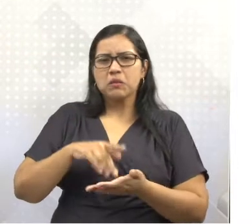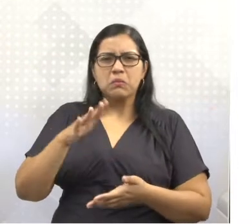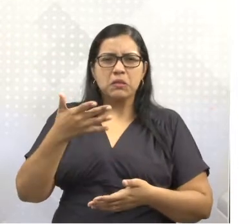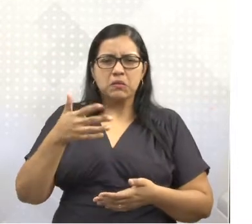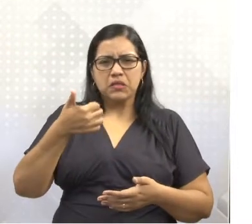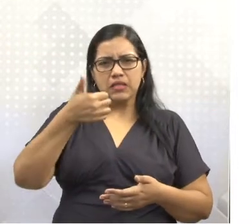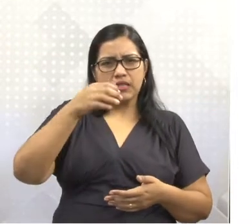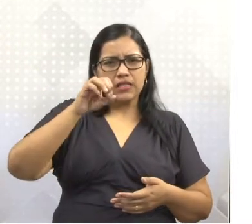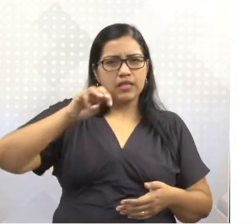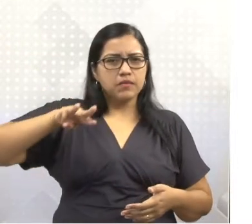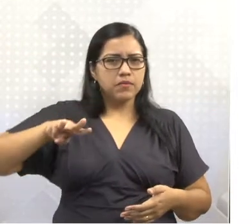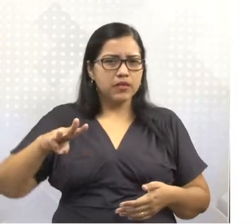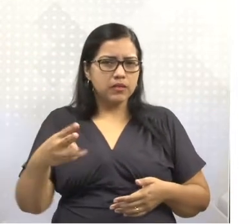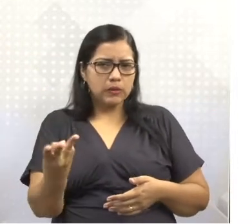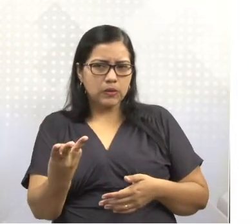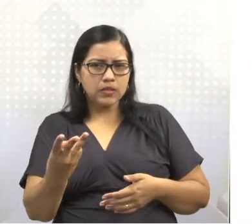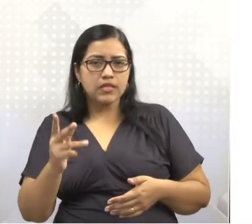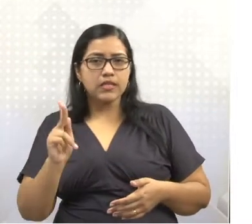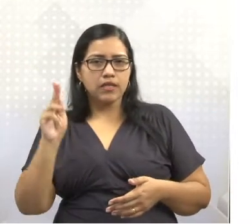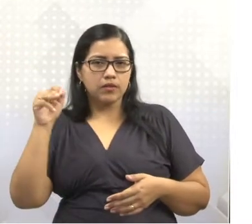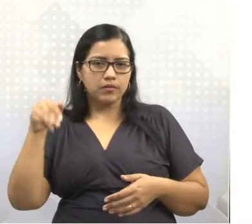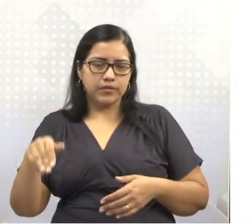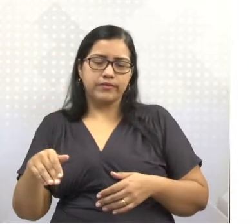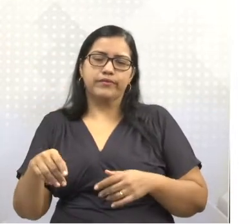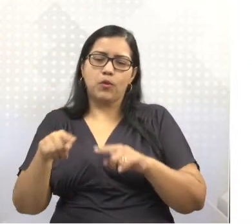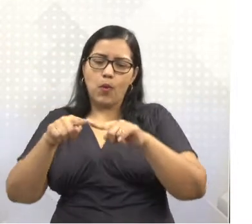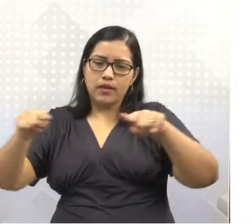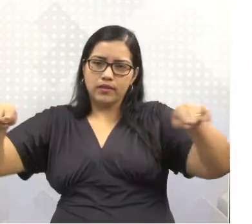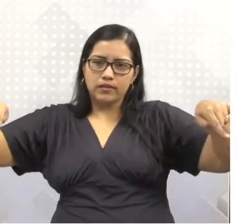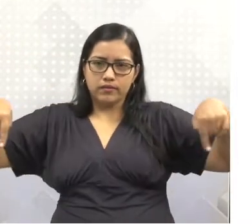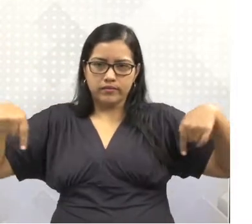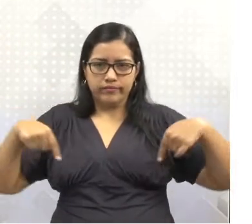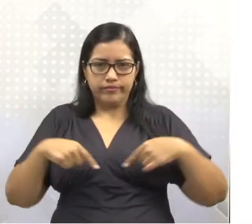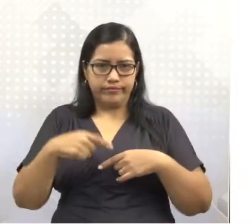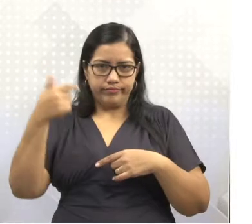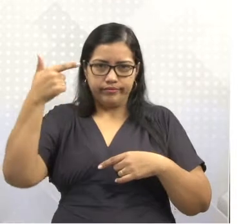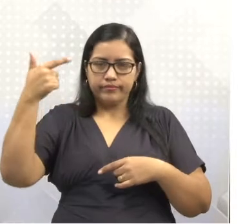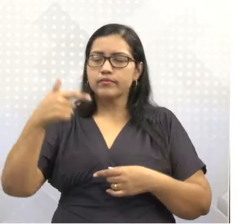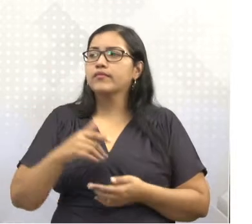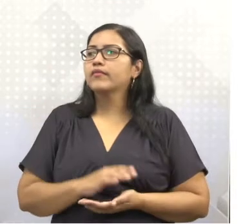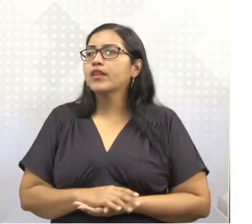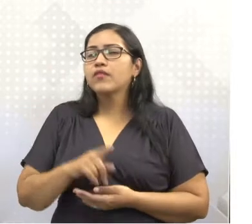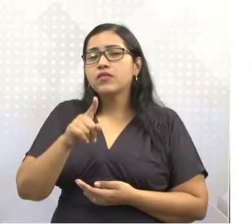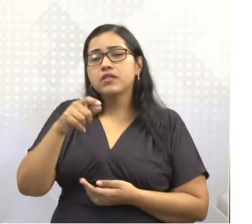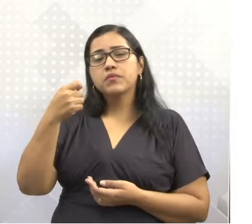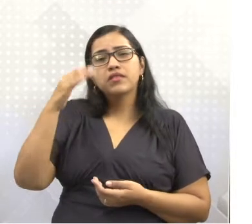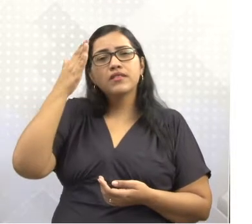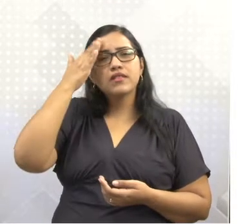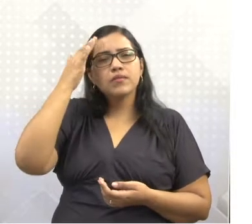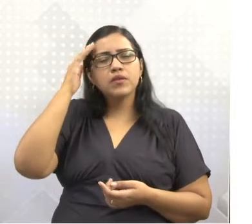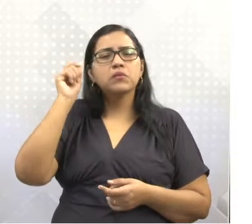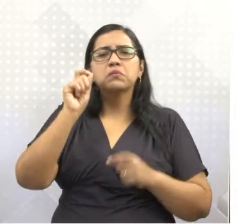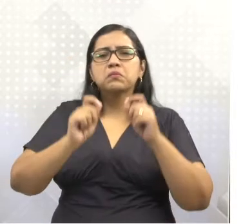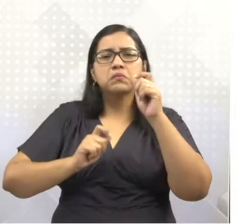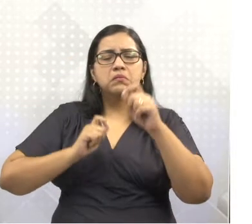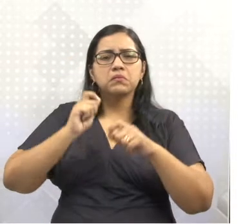milhões e 500 mil quilômetros quadrados. Então, o que você tem que saber acerca disso?